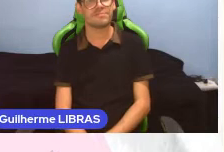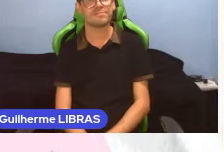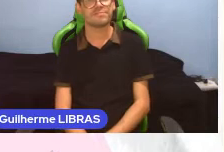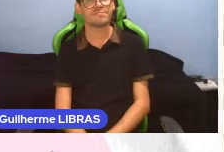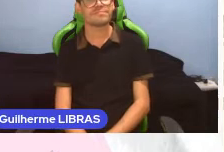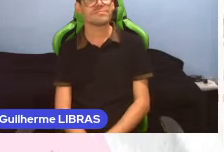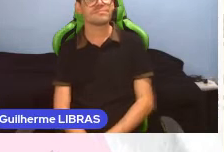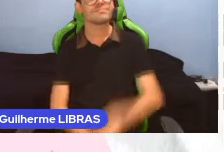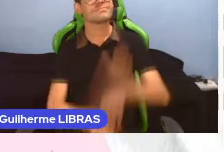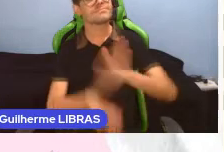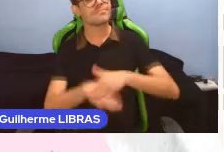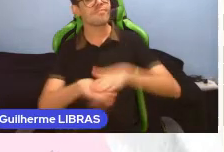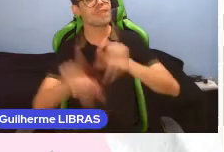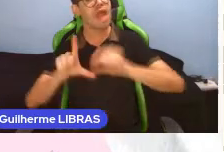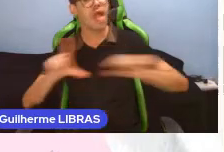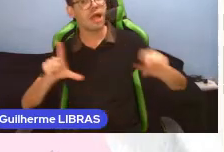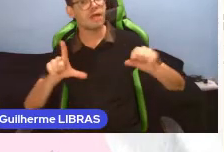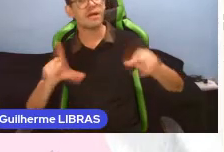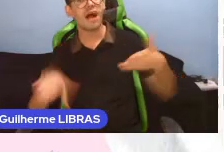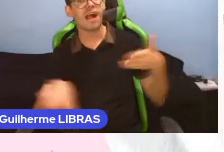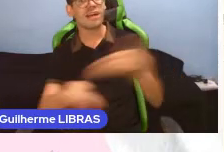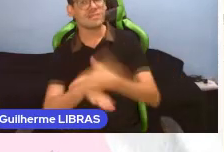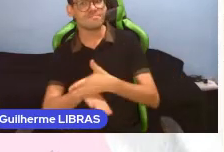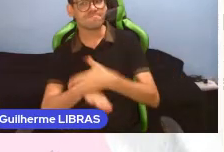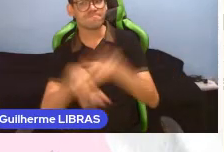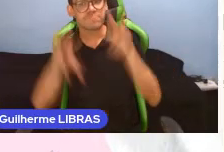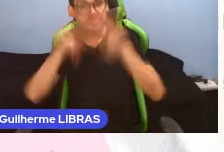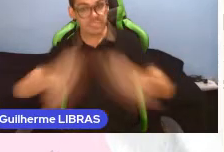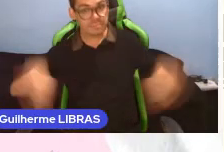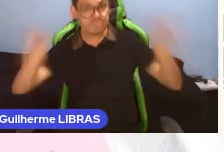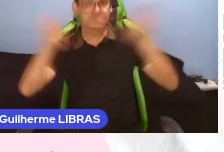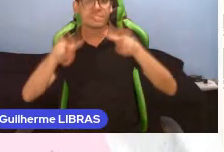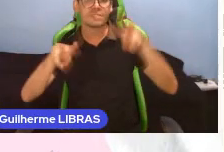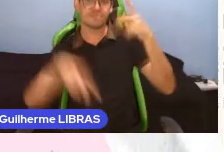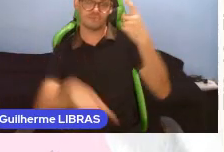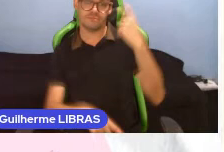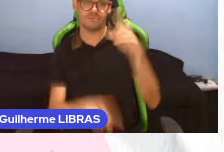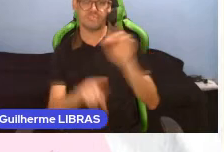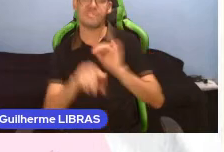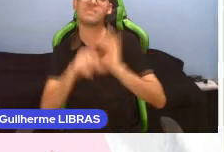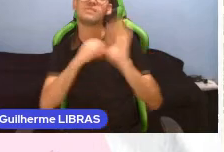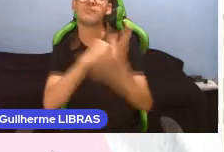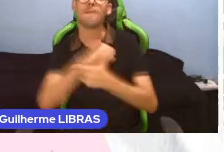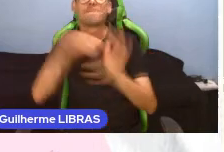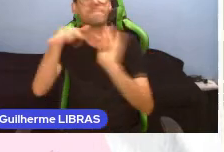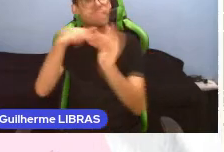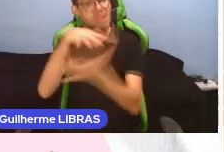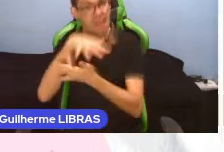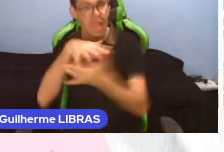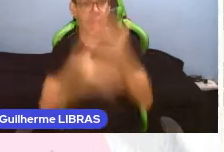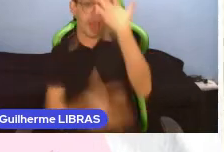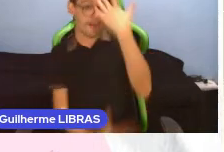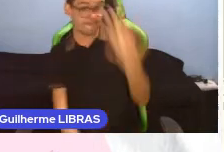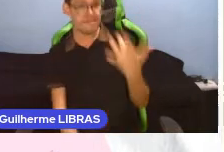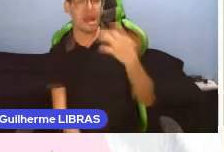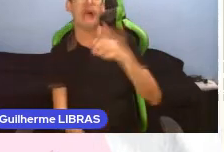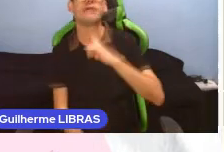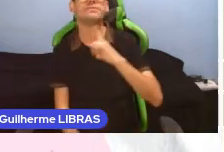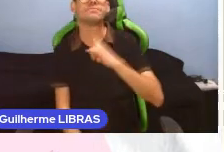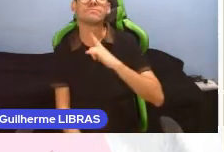Legenda acessível de uma imagem para as redes sociais. Amanhã faremos uma live junto com